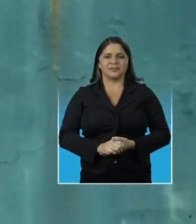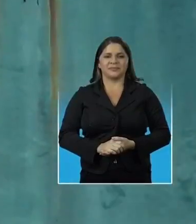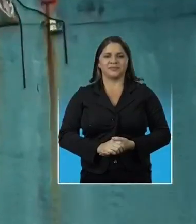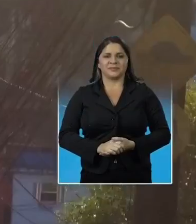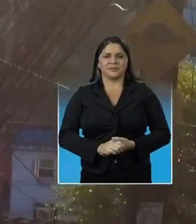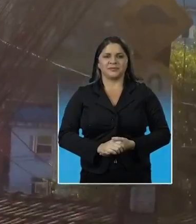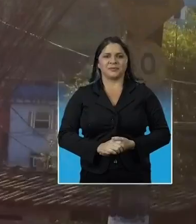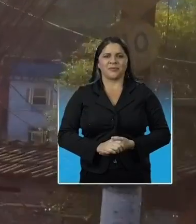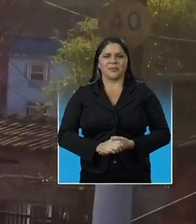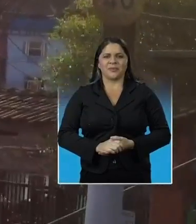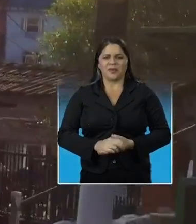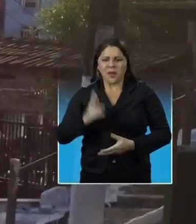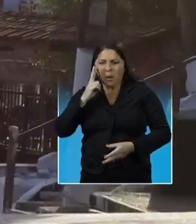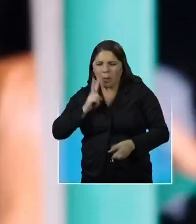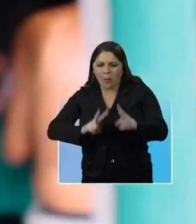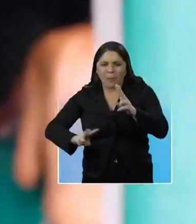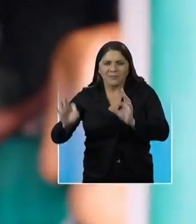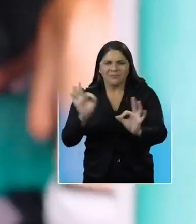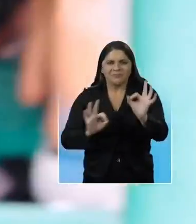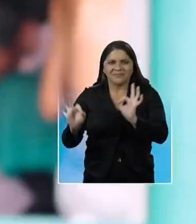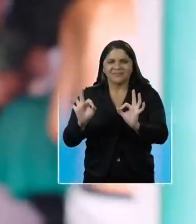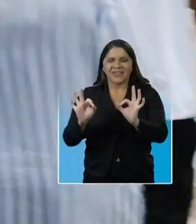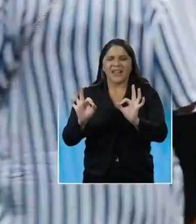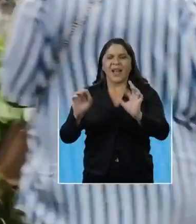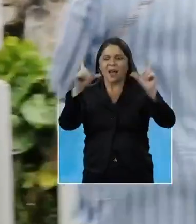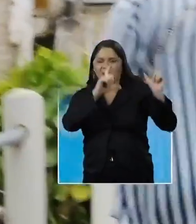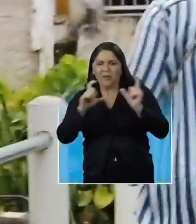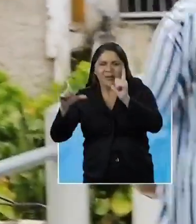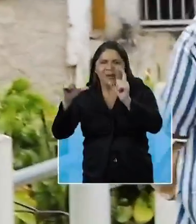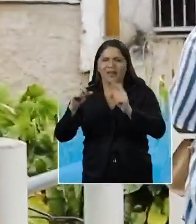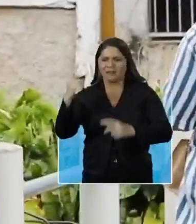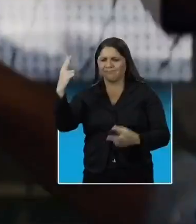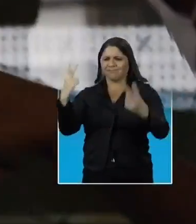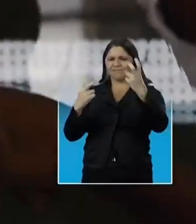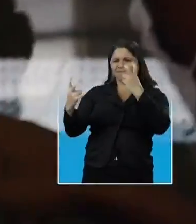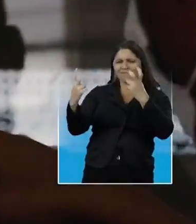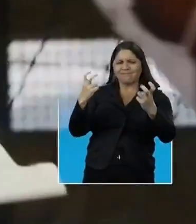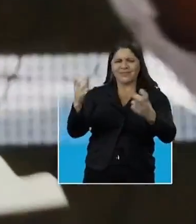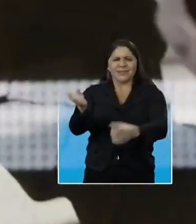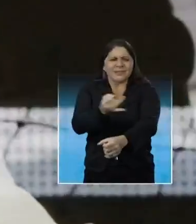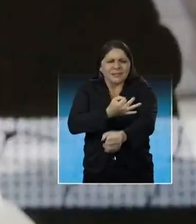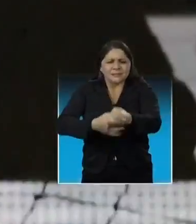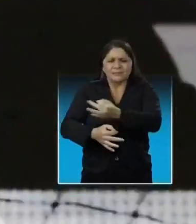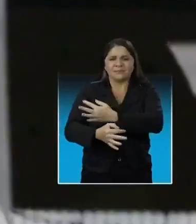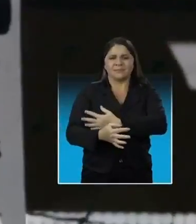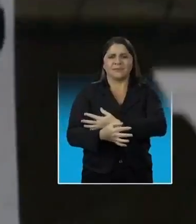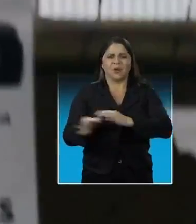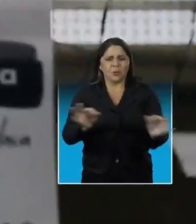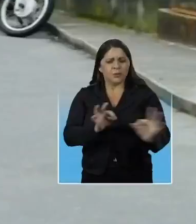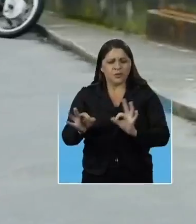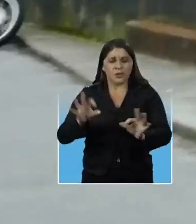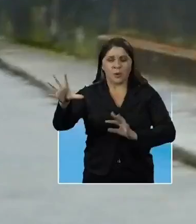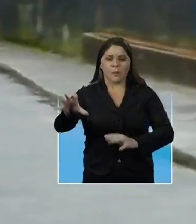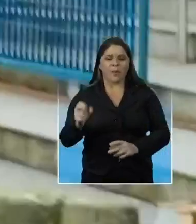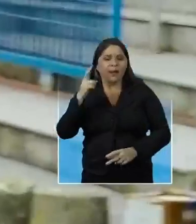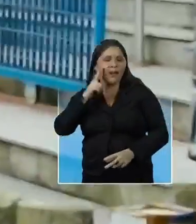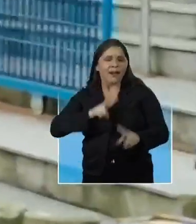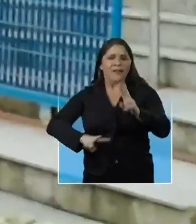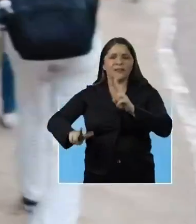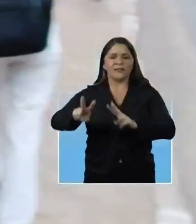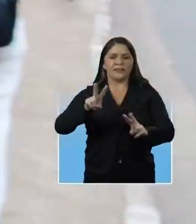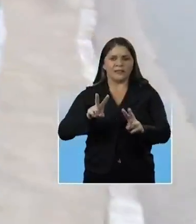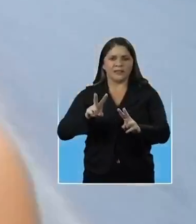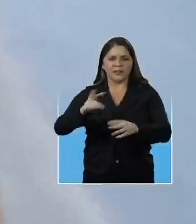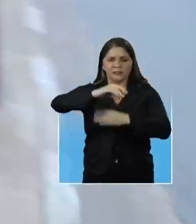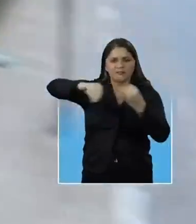Um show de imagens, de olhares, de sensibilidade. O projeto Pega Visão envolveu